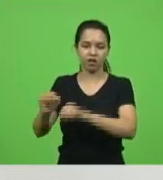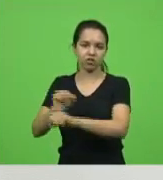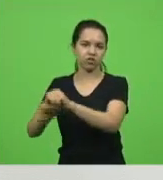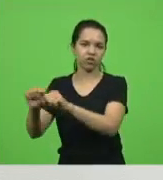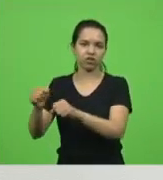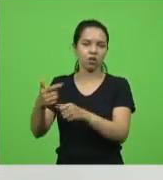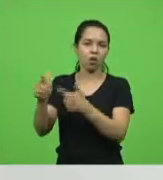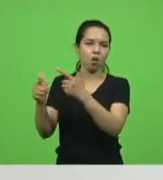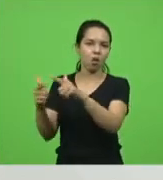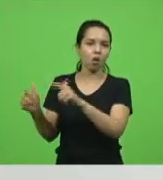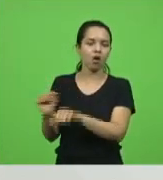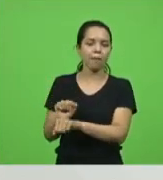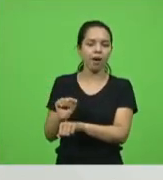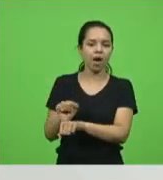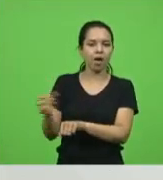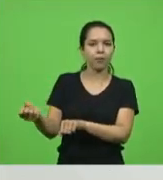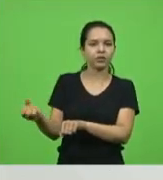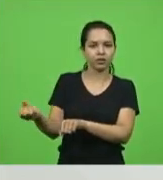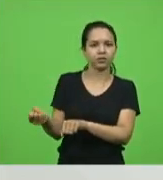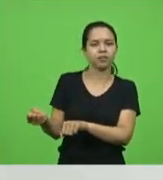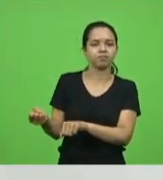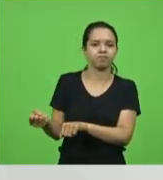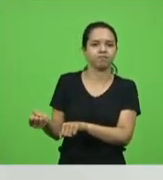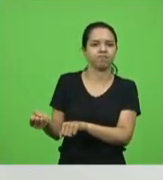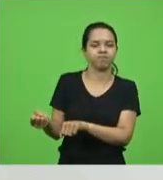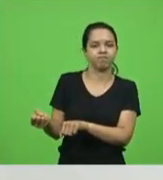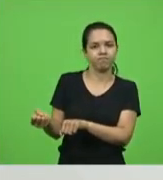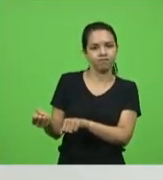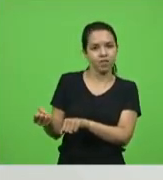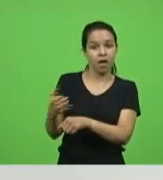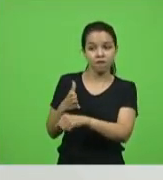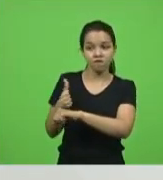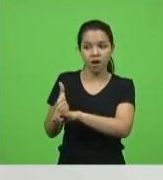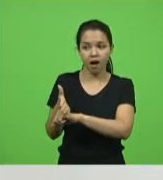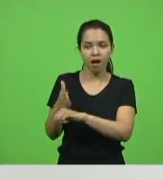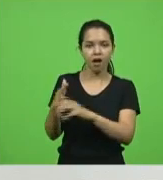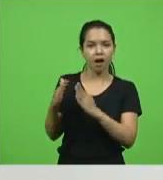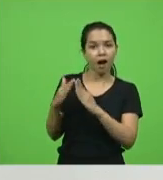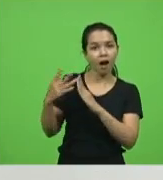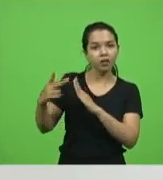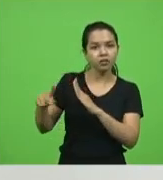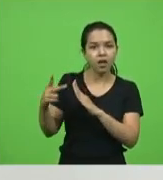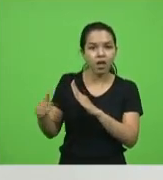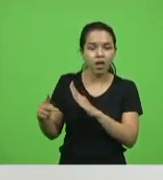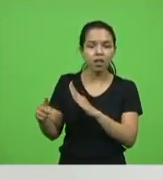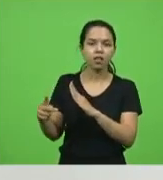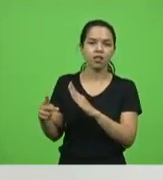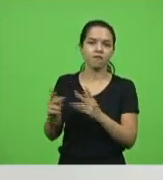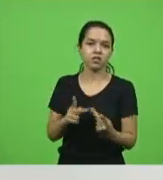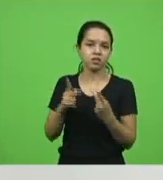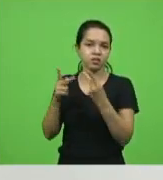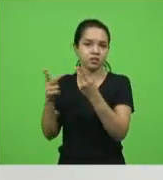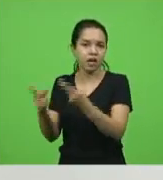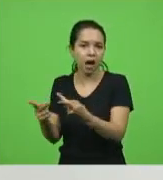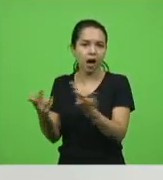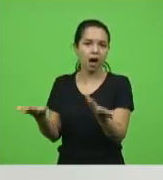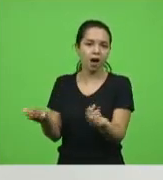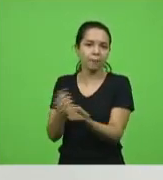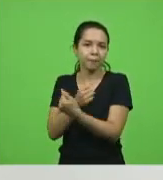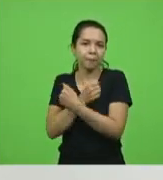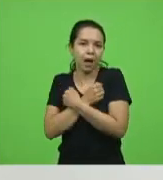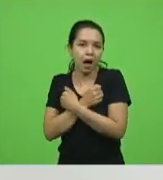espera o cara se aposentar lá dentro lá, e ninguém vai na casa do policial militar, aposentado, visitá-lo, dar um abraço,